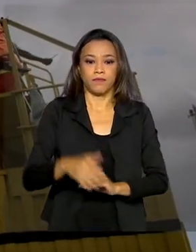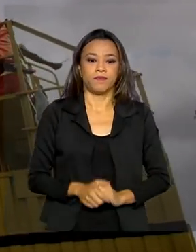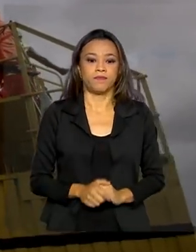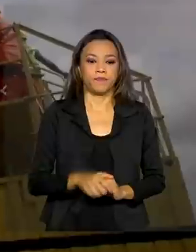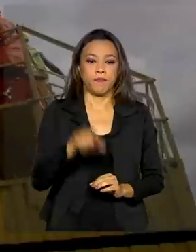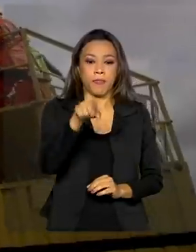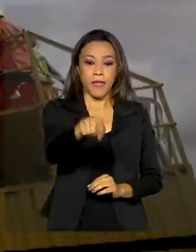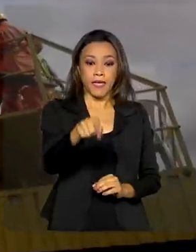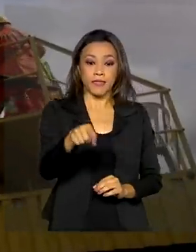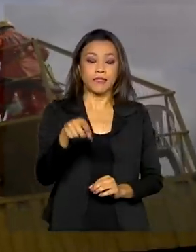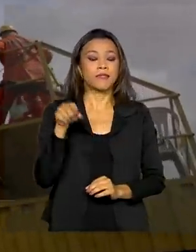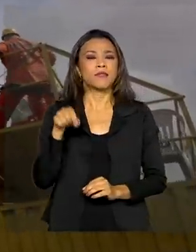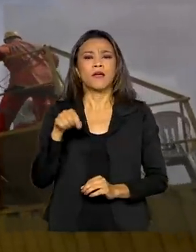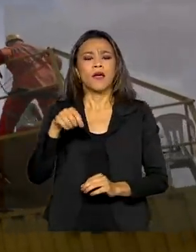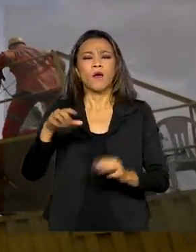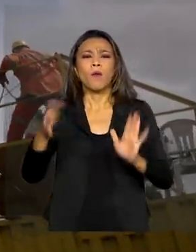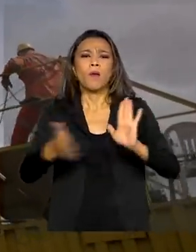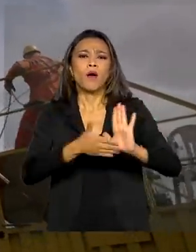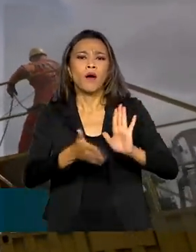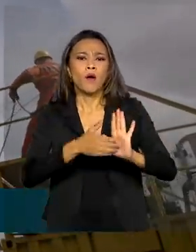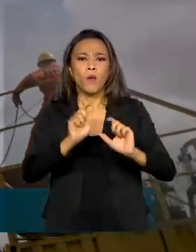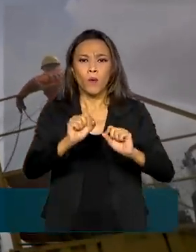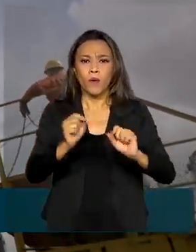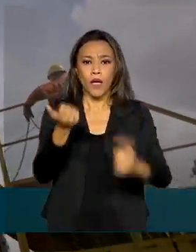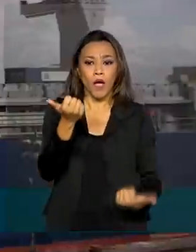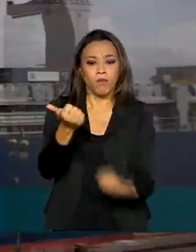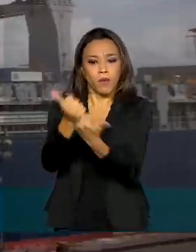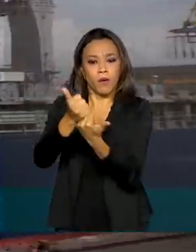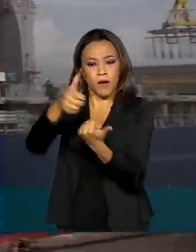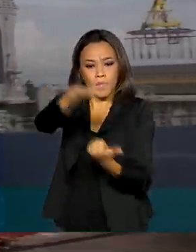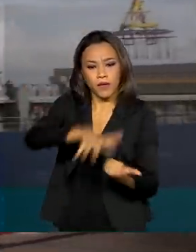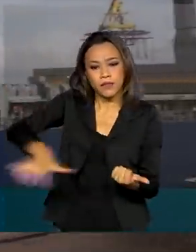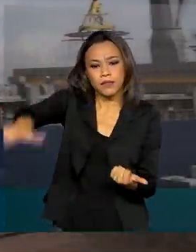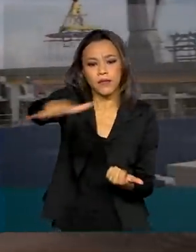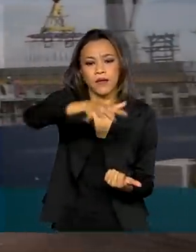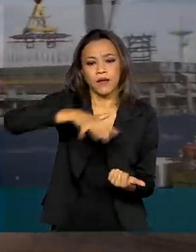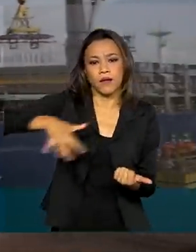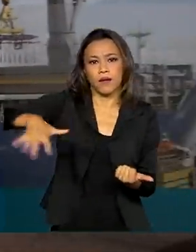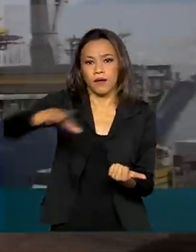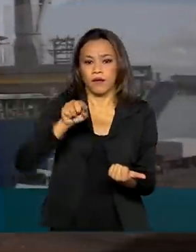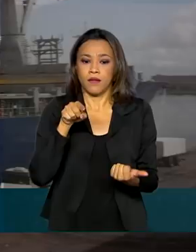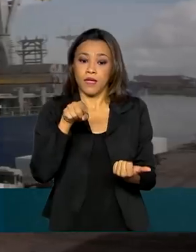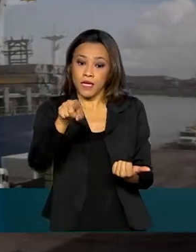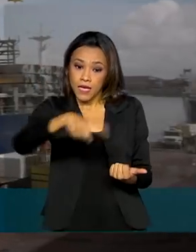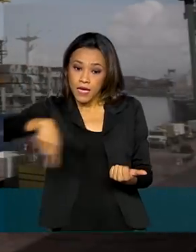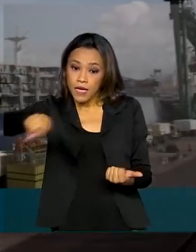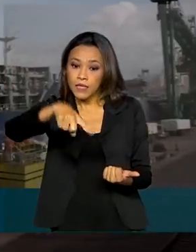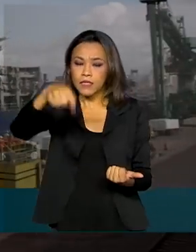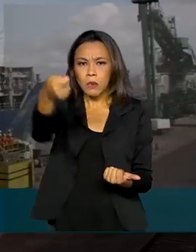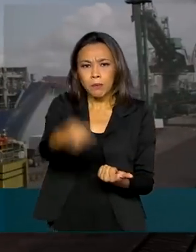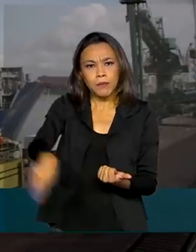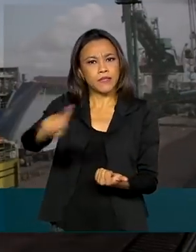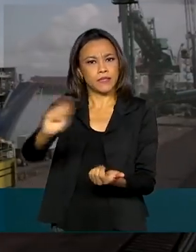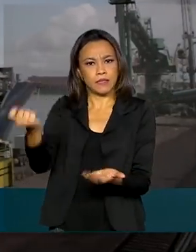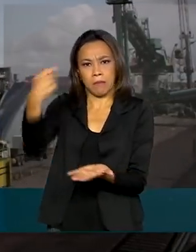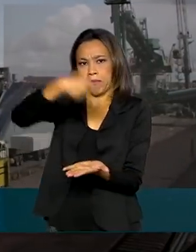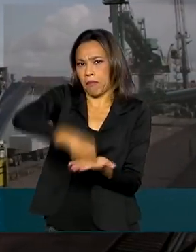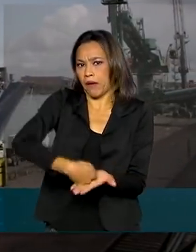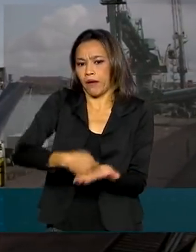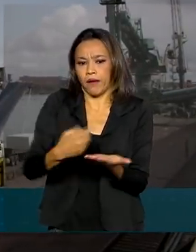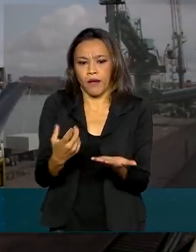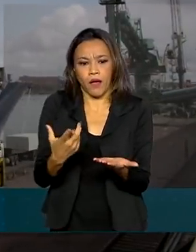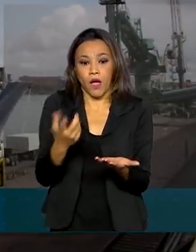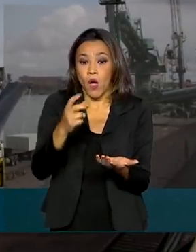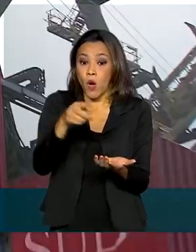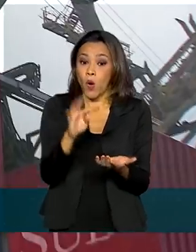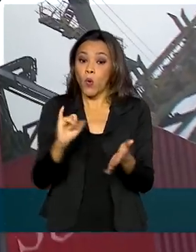O drawback é uma medida que beneficia os exportadores. Ela permite que eles não precisem pagar ou paguem